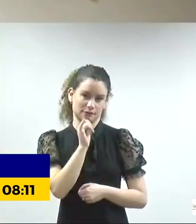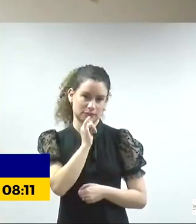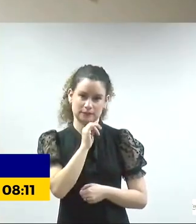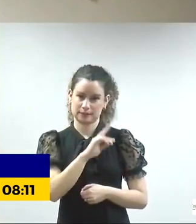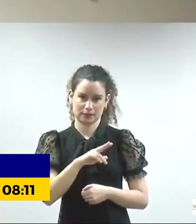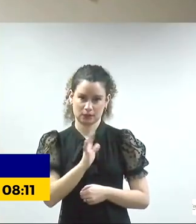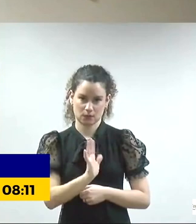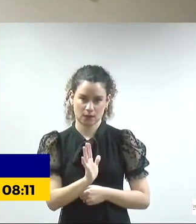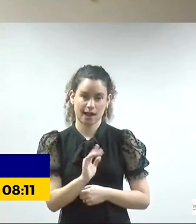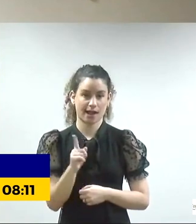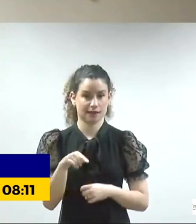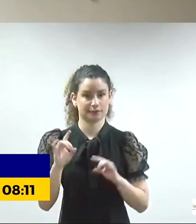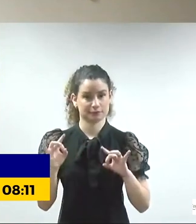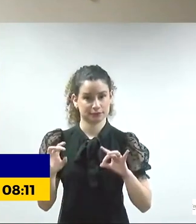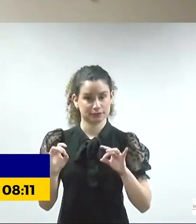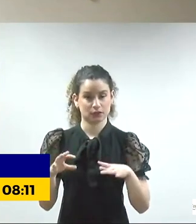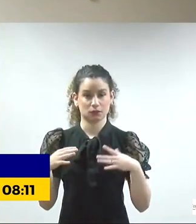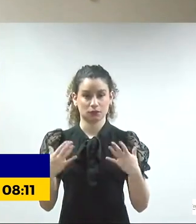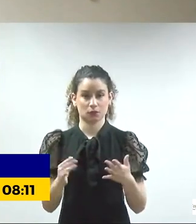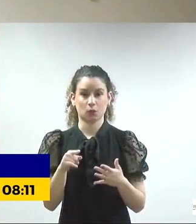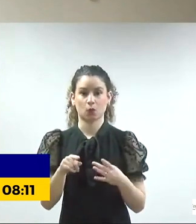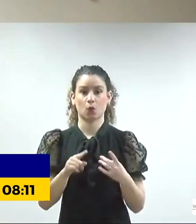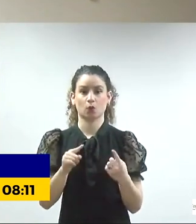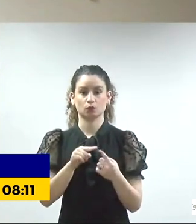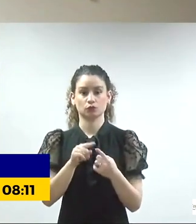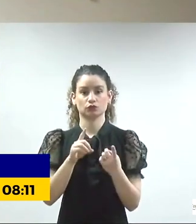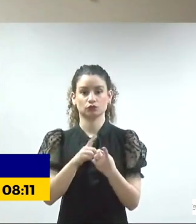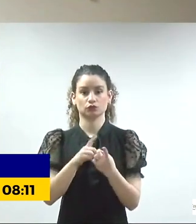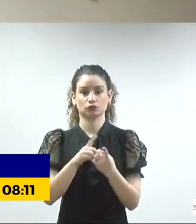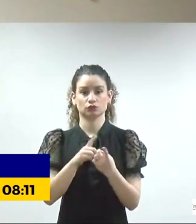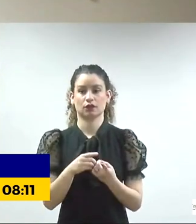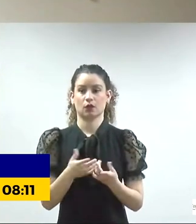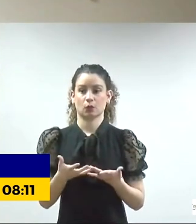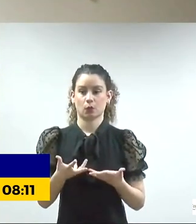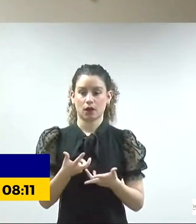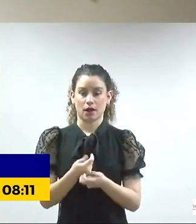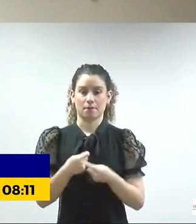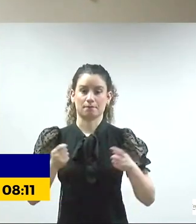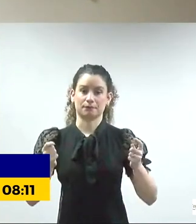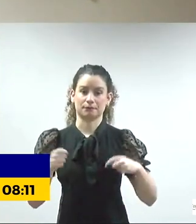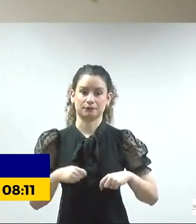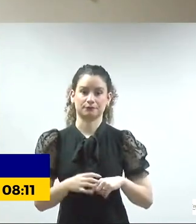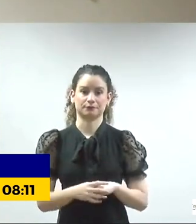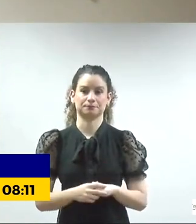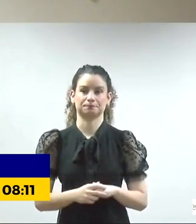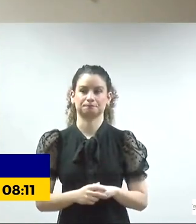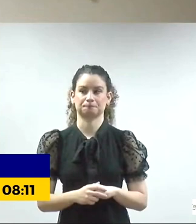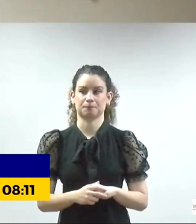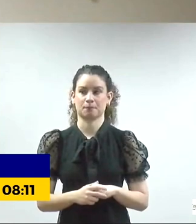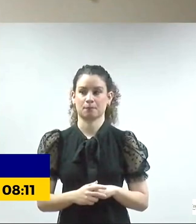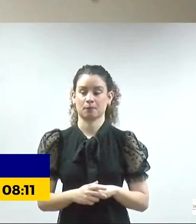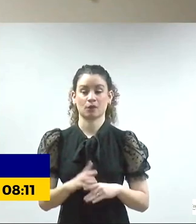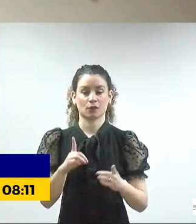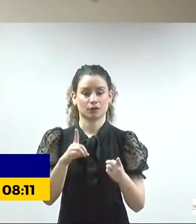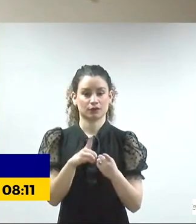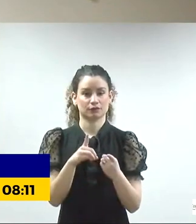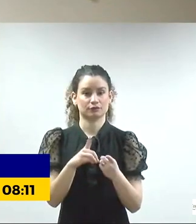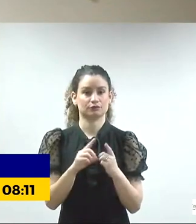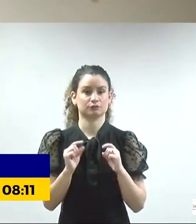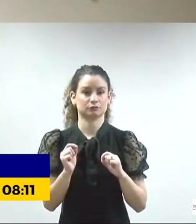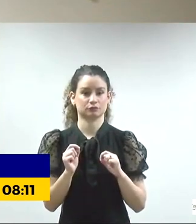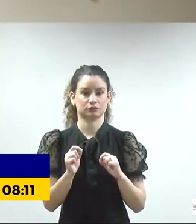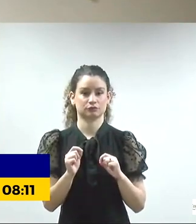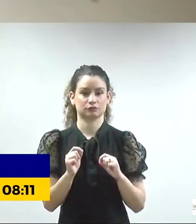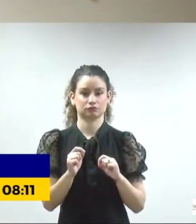é para o atendimento, para reforçar, qualificar e possibilitar o atendimento dos